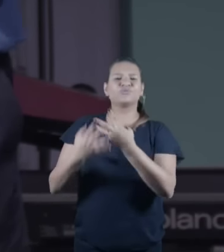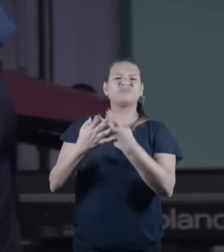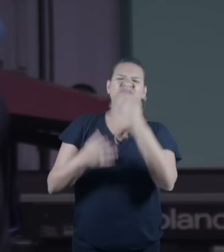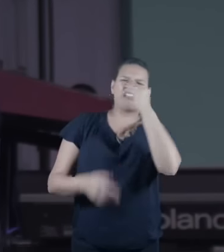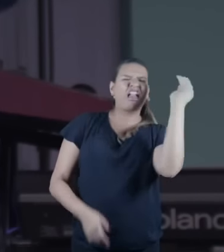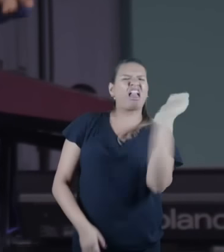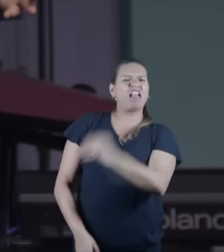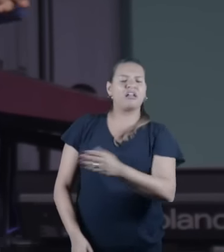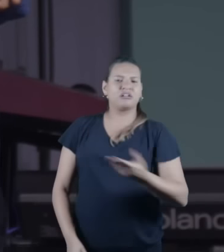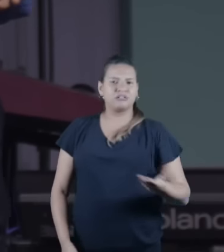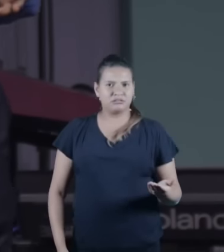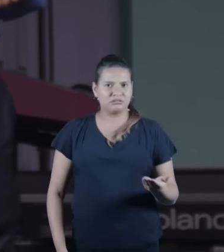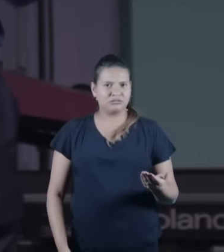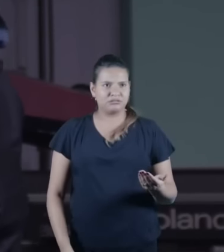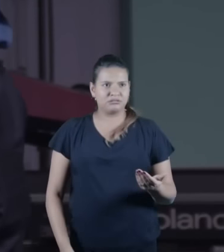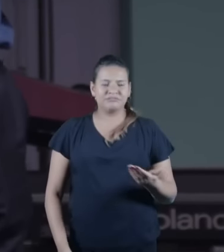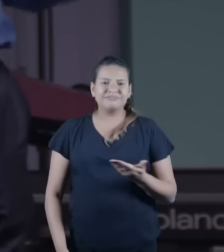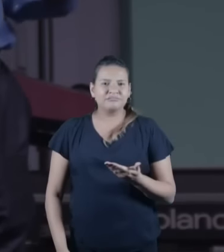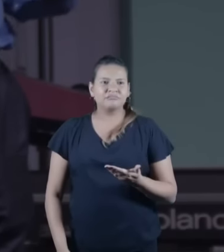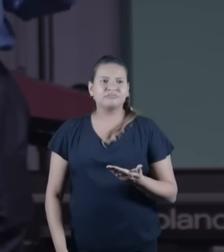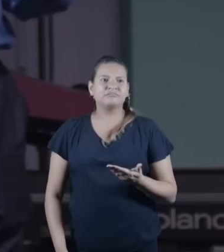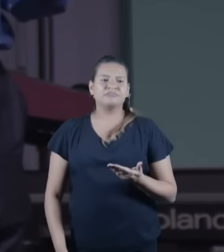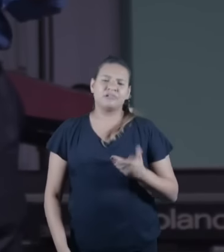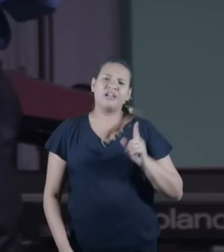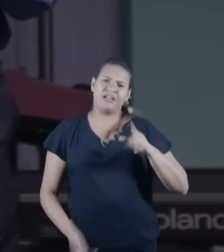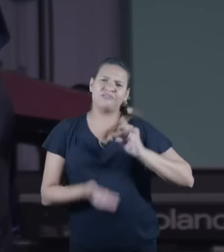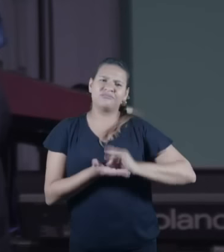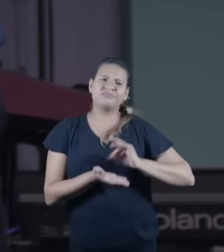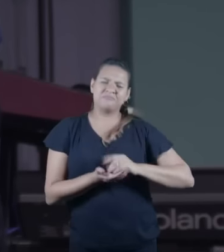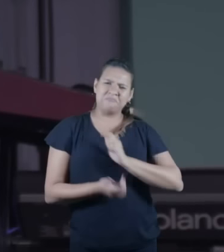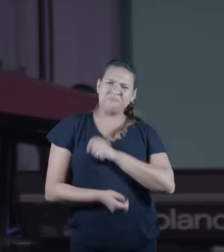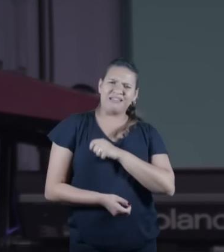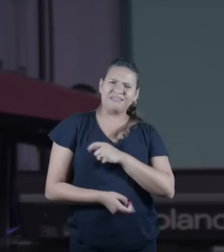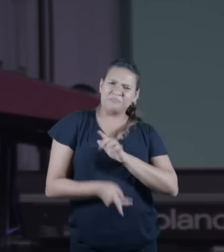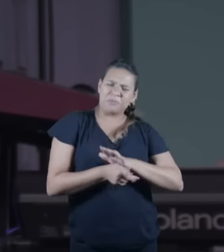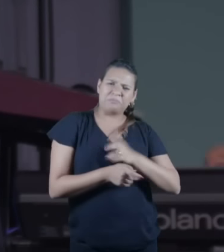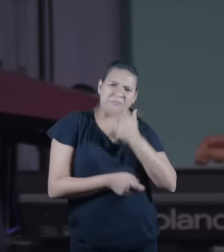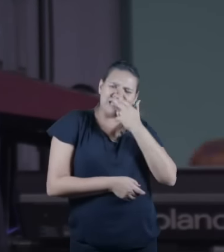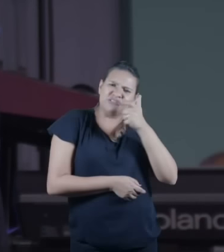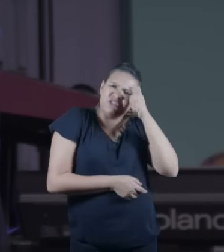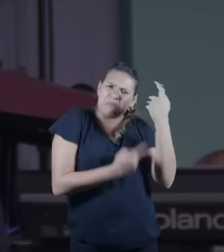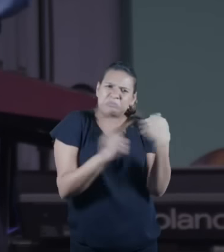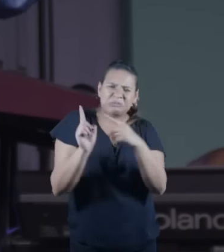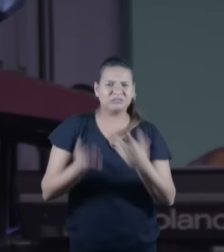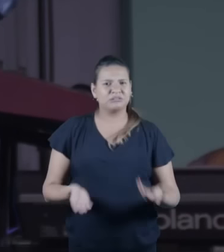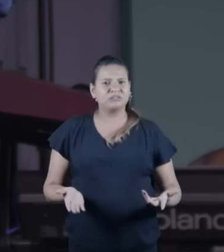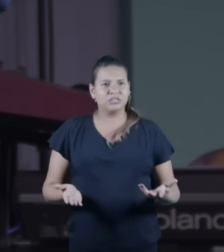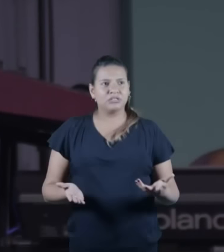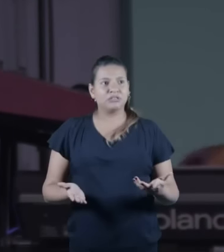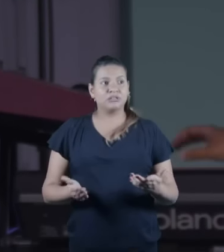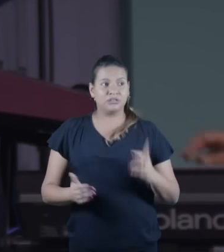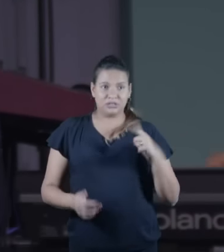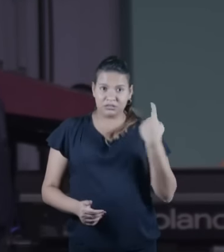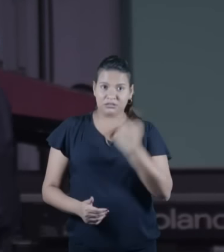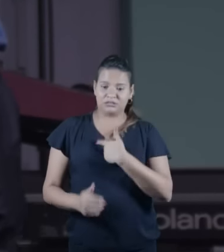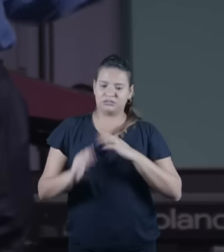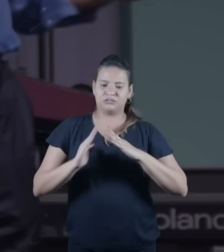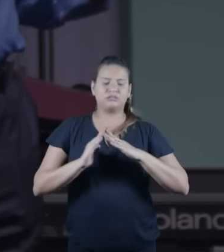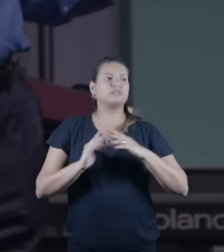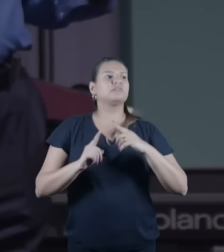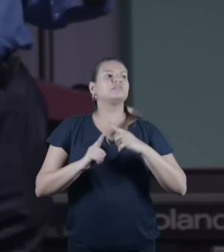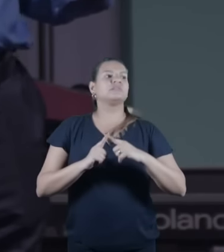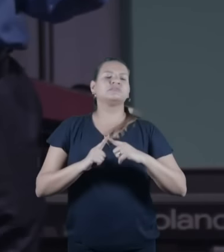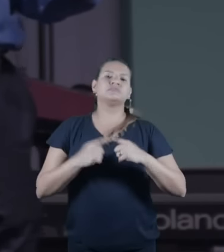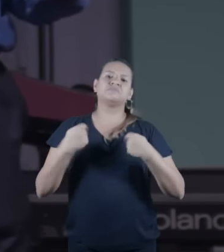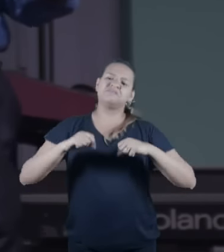antissemitismo isso é uma coisa espiritual é maligna mas a igreja precisa se levantar defendendo o povo de